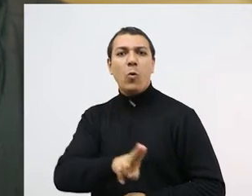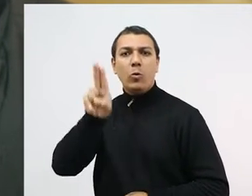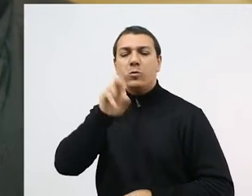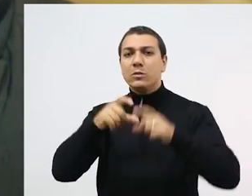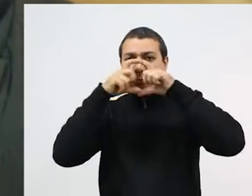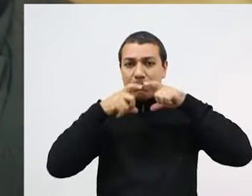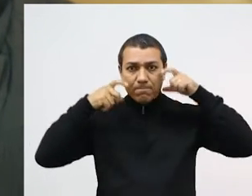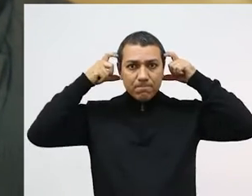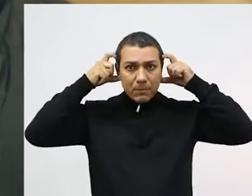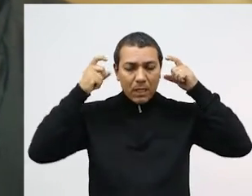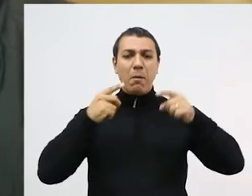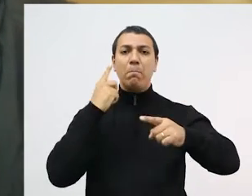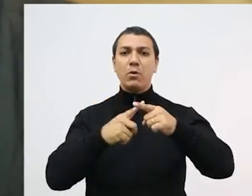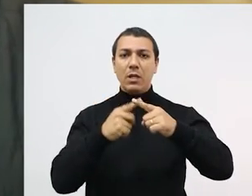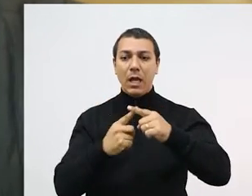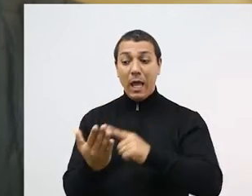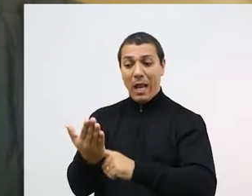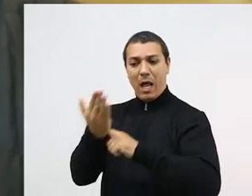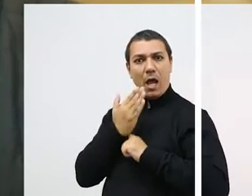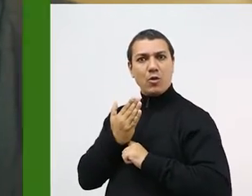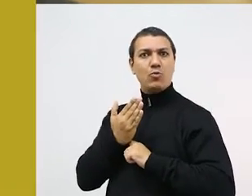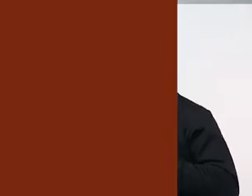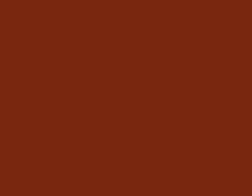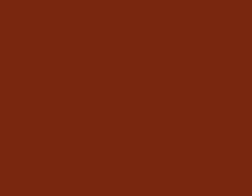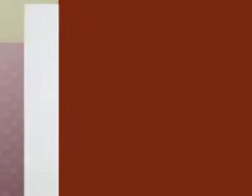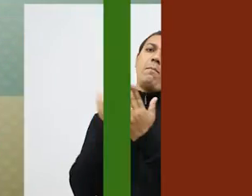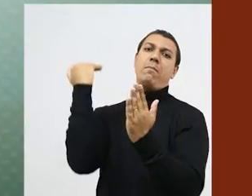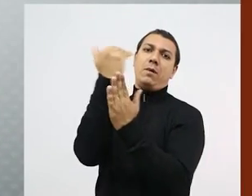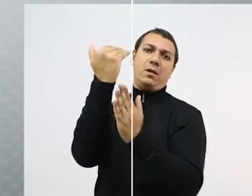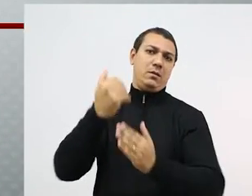o uso de máscaras, porque essa é uma proteção adicional.